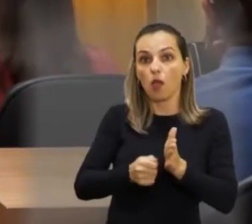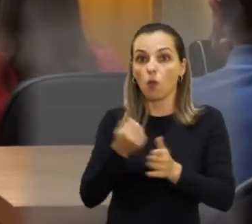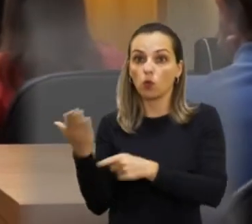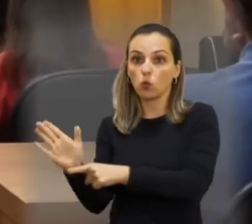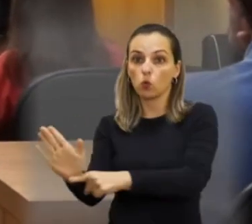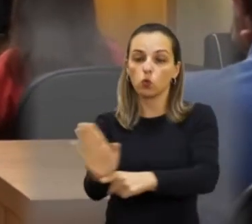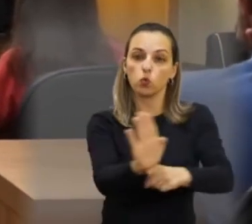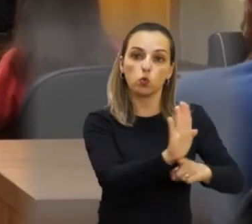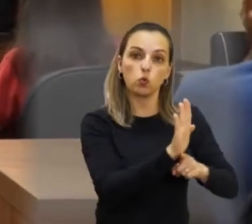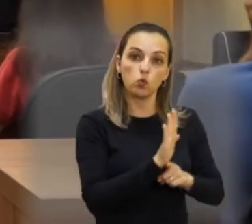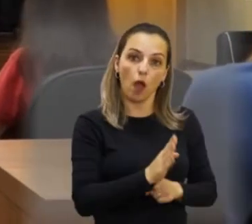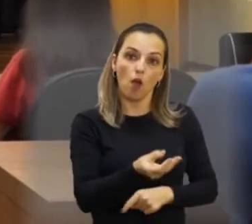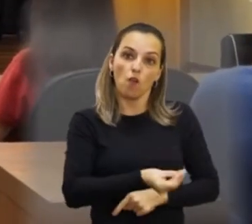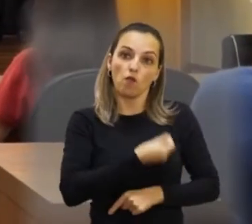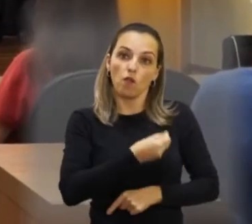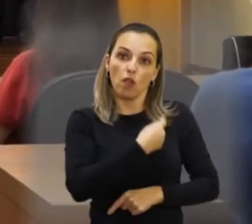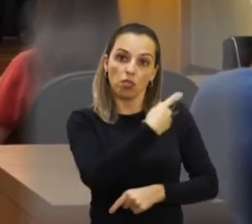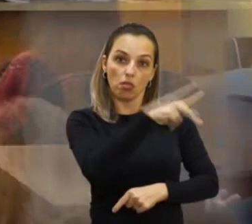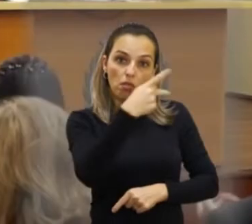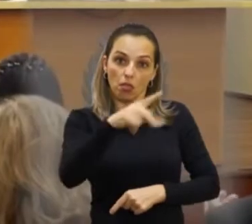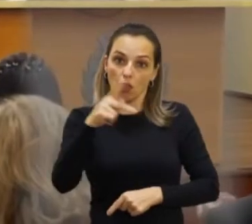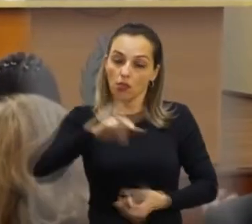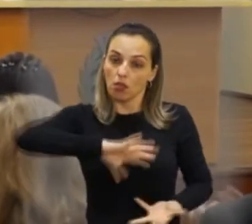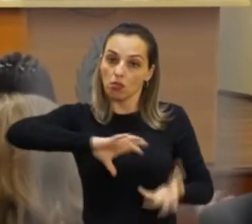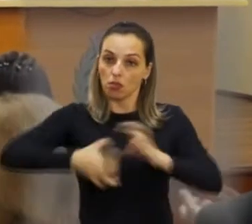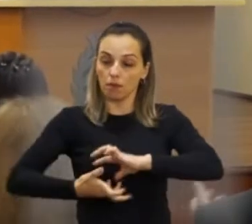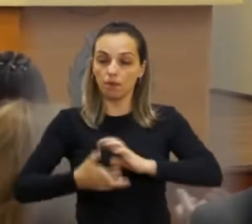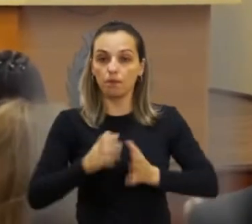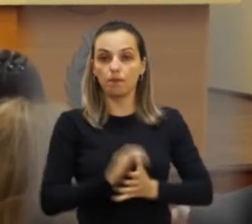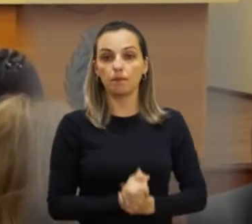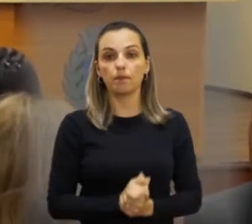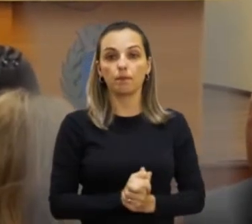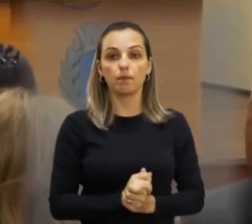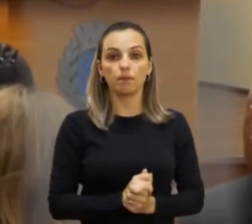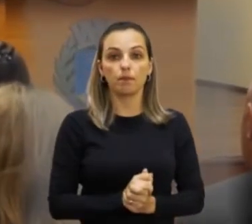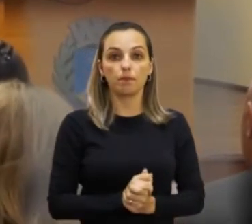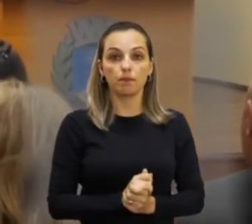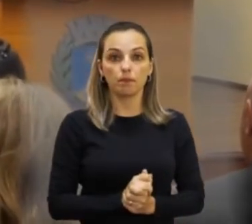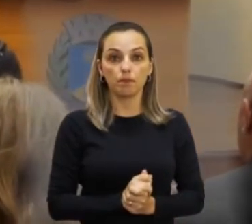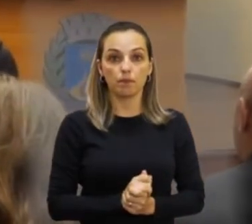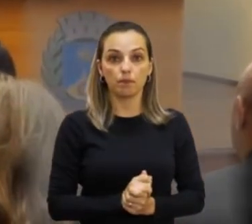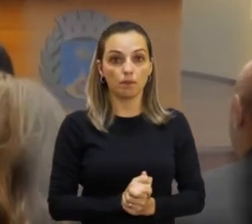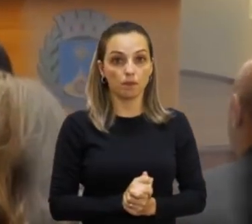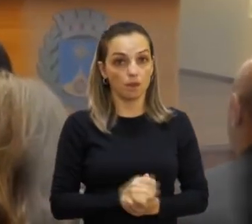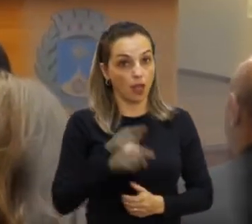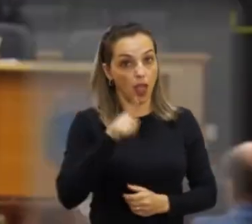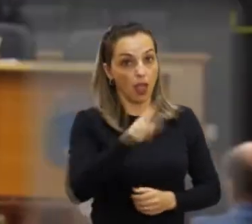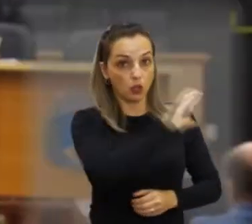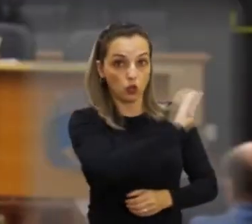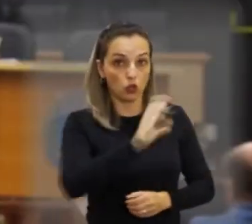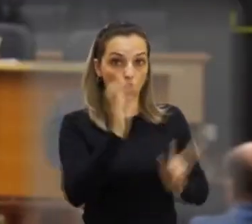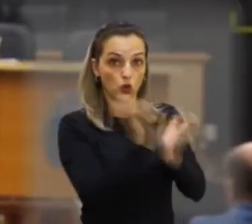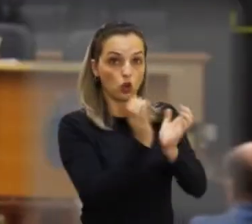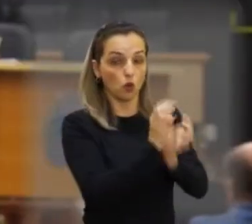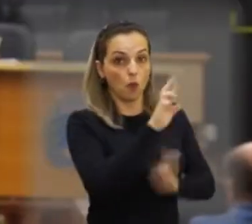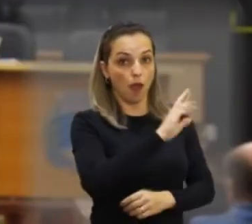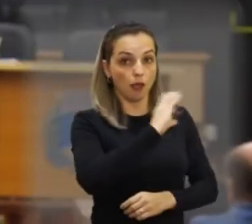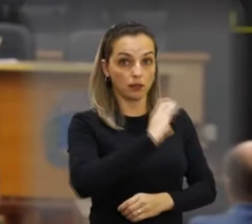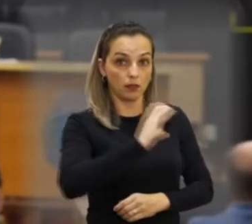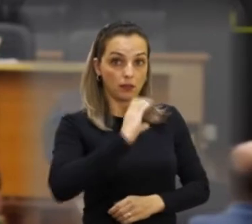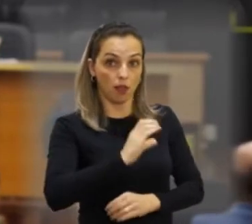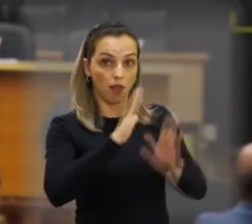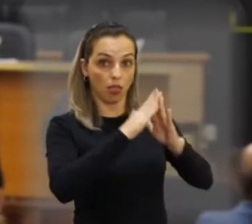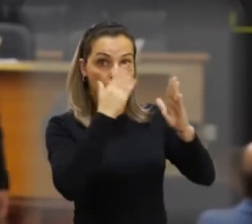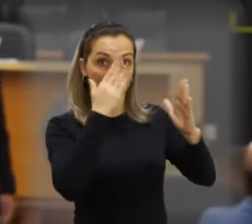Para ele, Odilo foi responsável por transformar a vida de muitos araraquarenses. Ele, como coordenador da